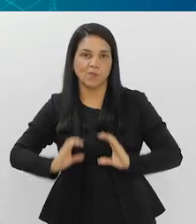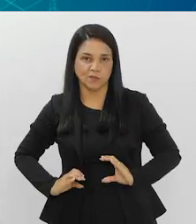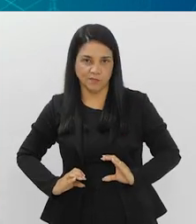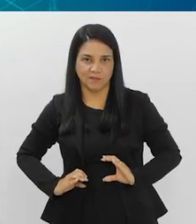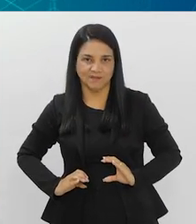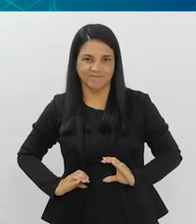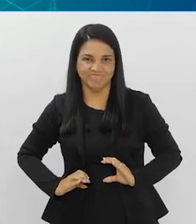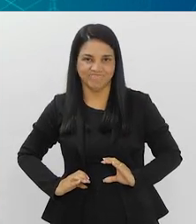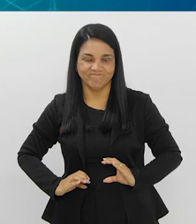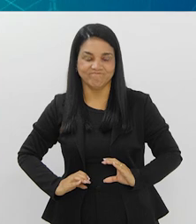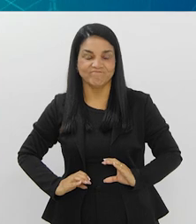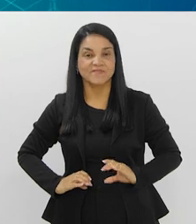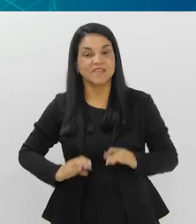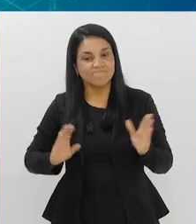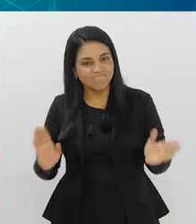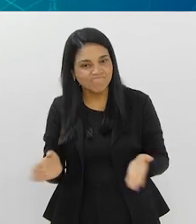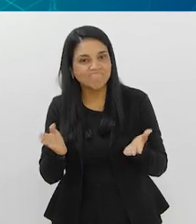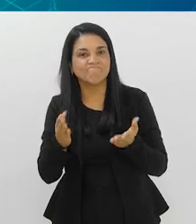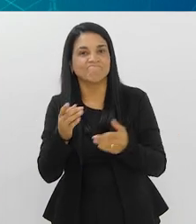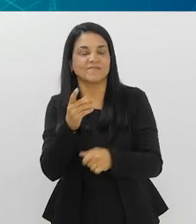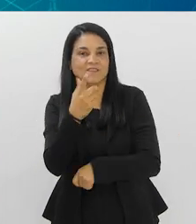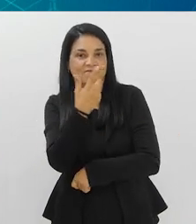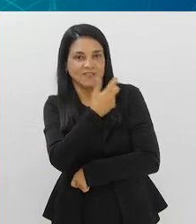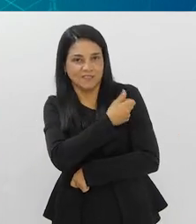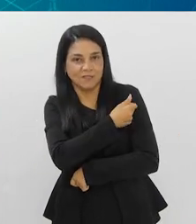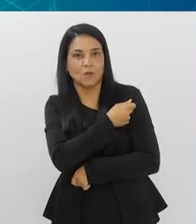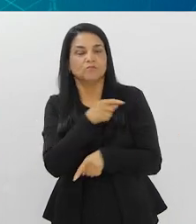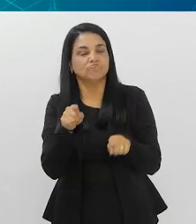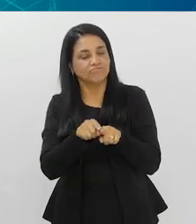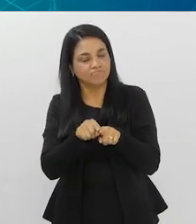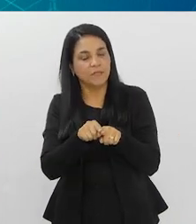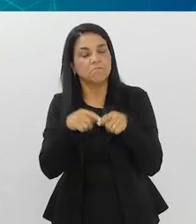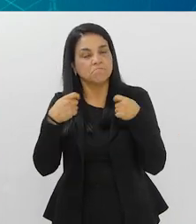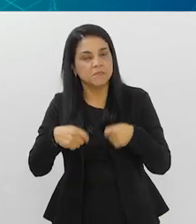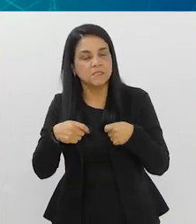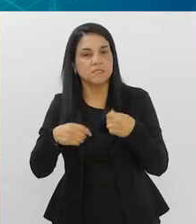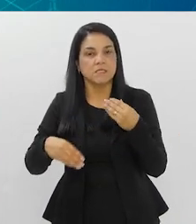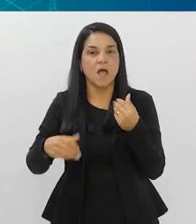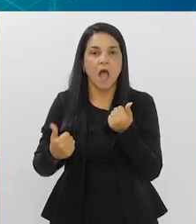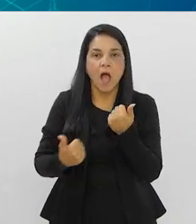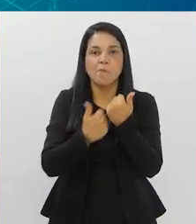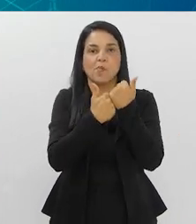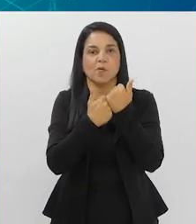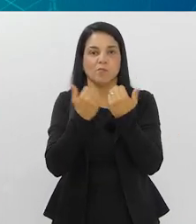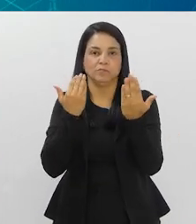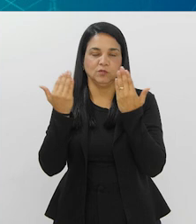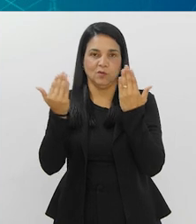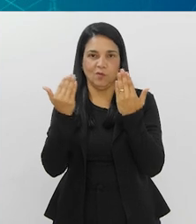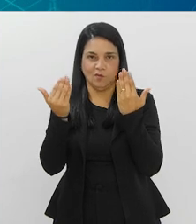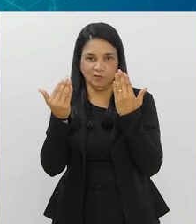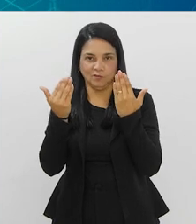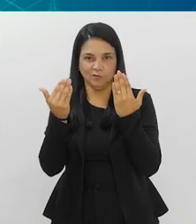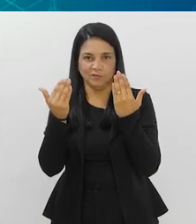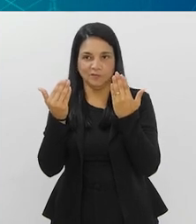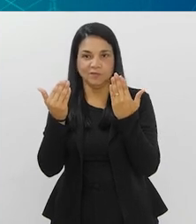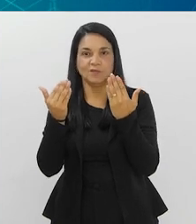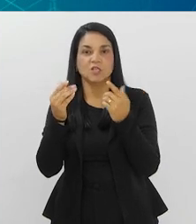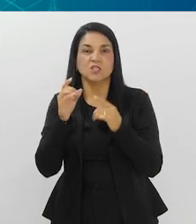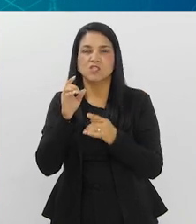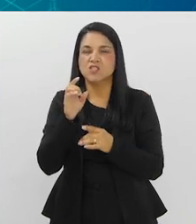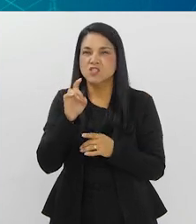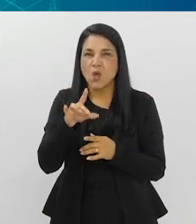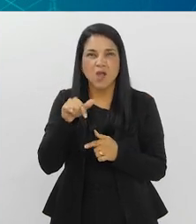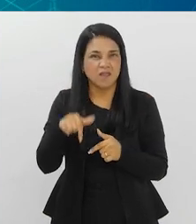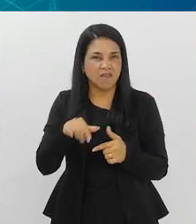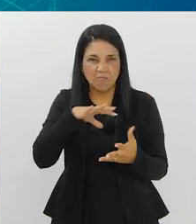Então, a hesitação vacinal, ela passa muito pelo psicológico. e isso, a gente está longe de